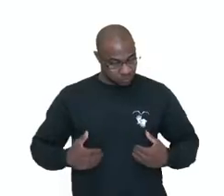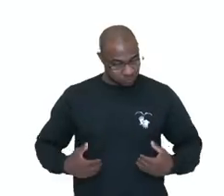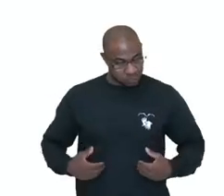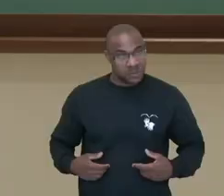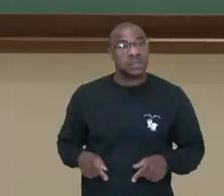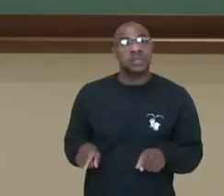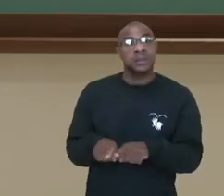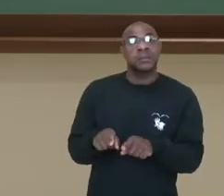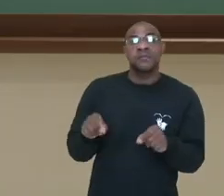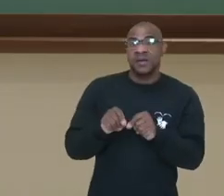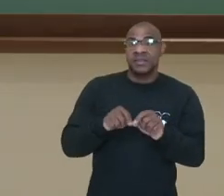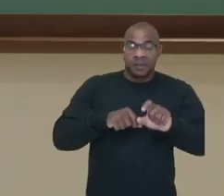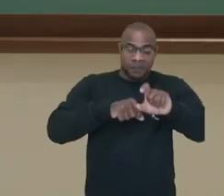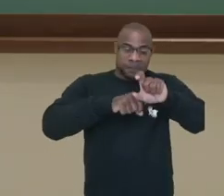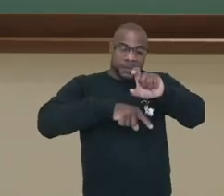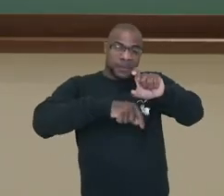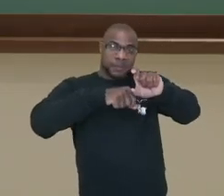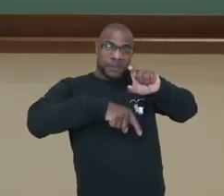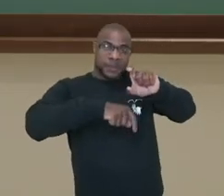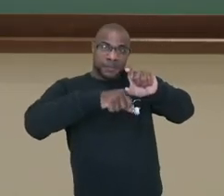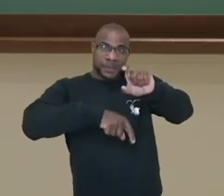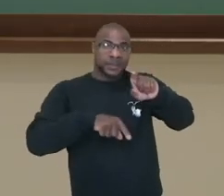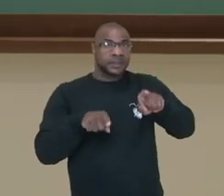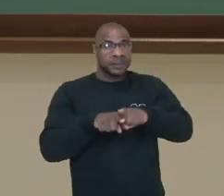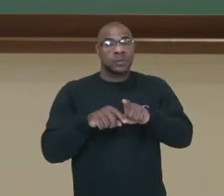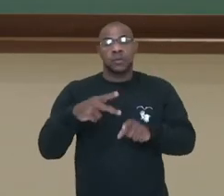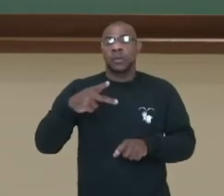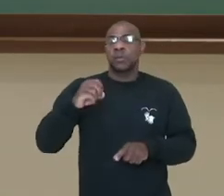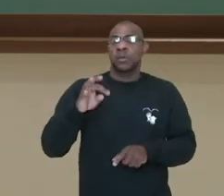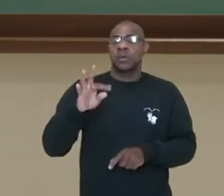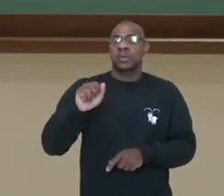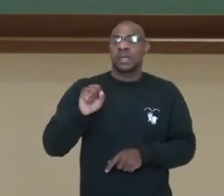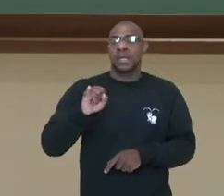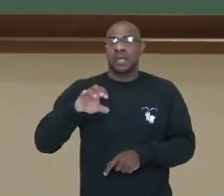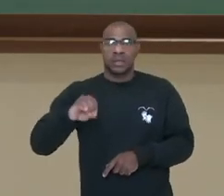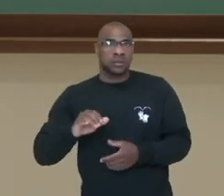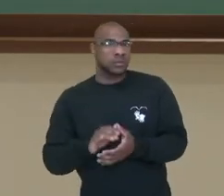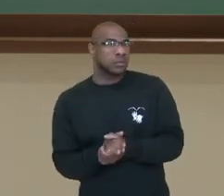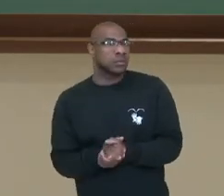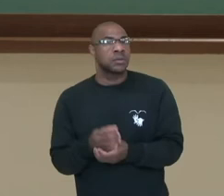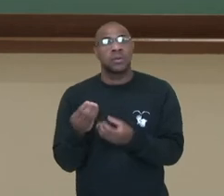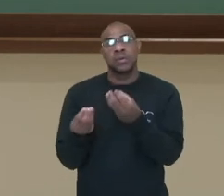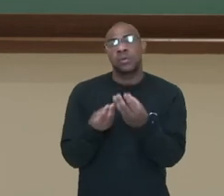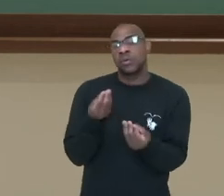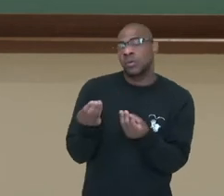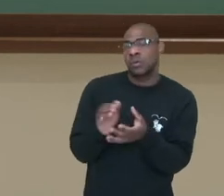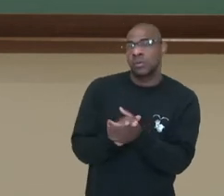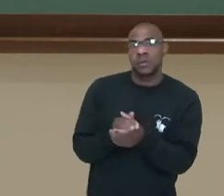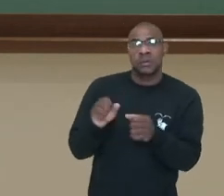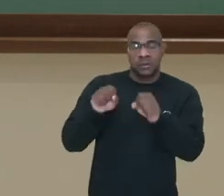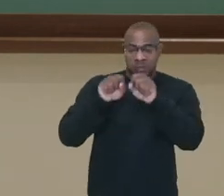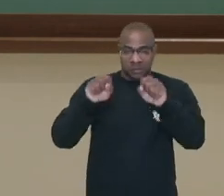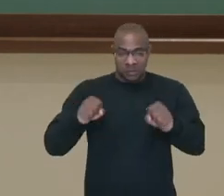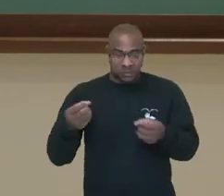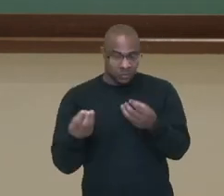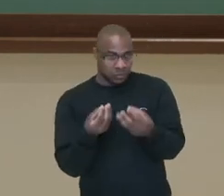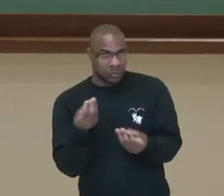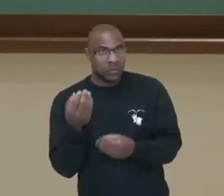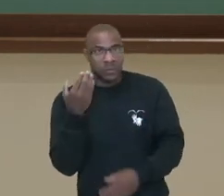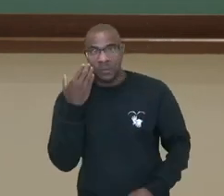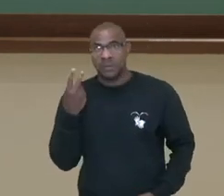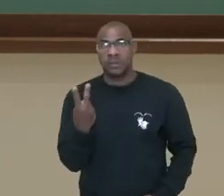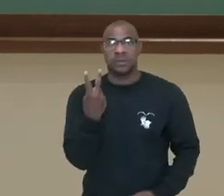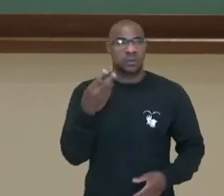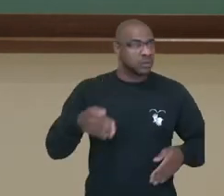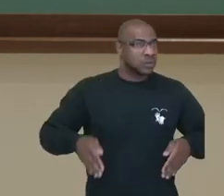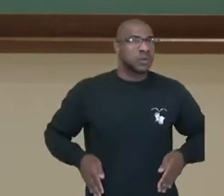de fazer a secreção do potássio, né? Como que é esse sistema urinário? Como é ele é formado? Então nós temos os dois